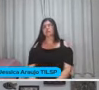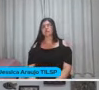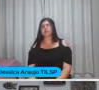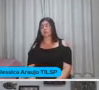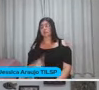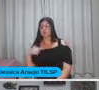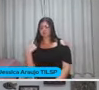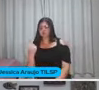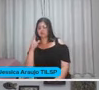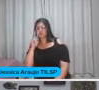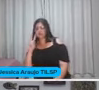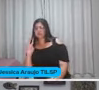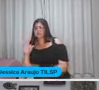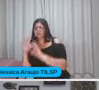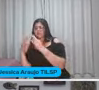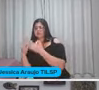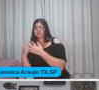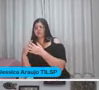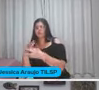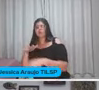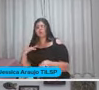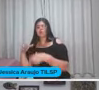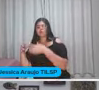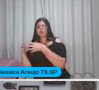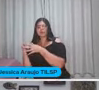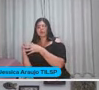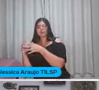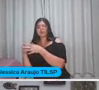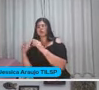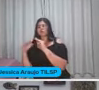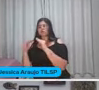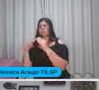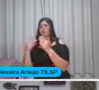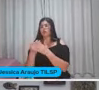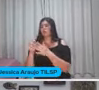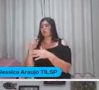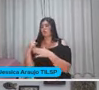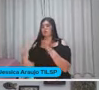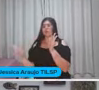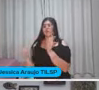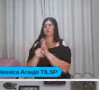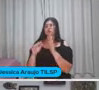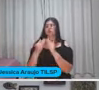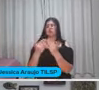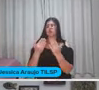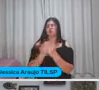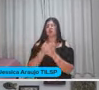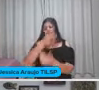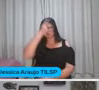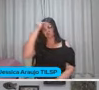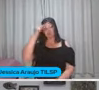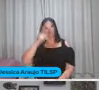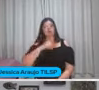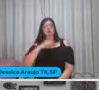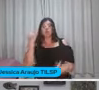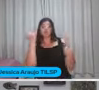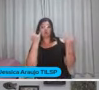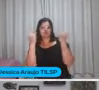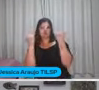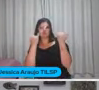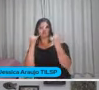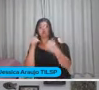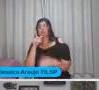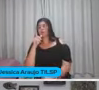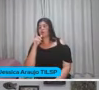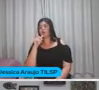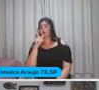famílias Se na comunidade do entorno da escola Se na própria escola As pessoas têm informação Sobre